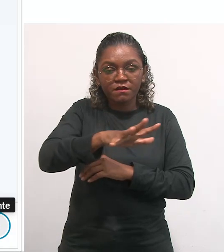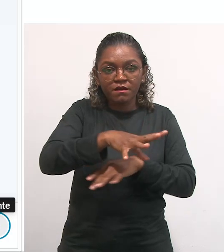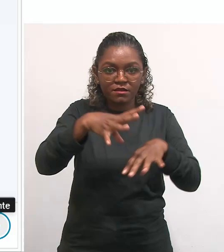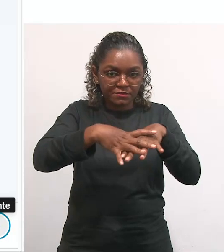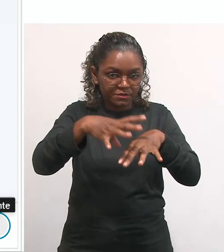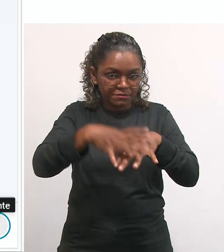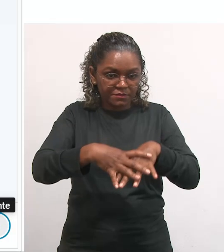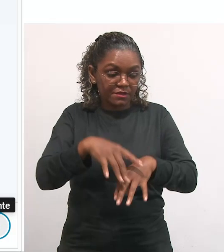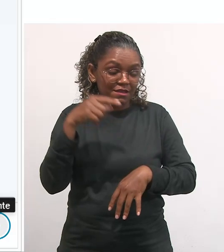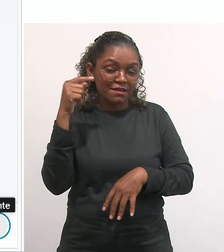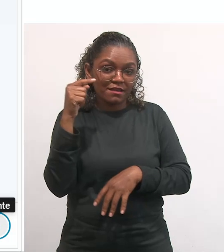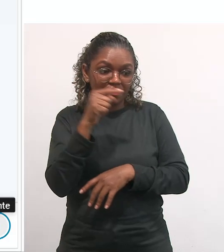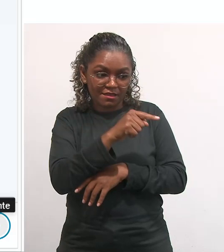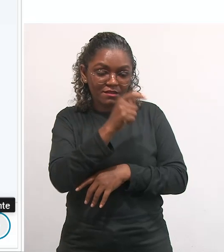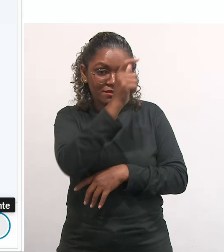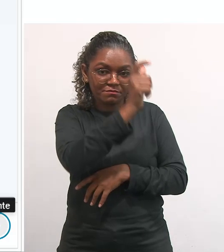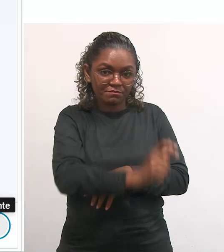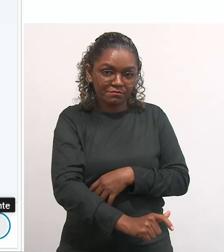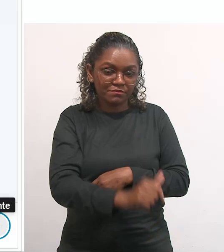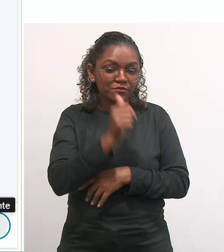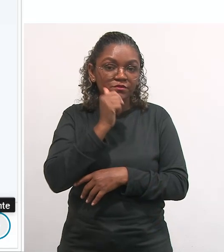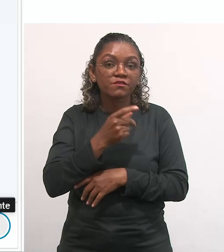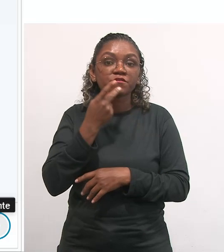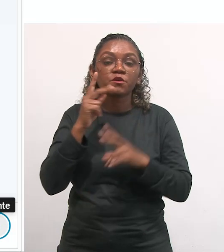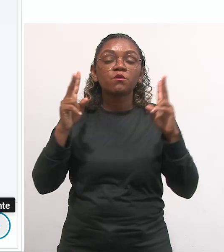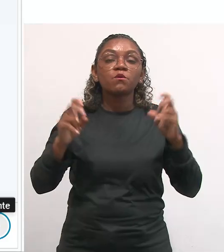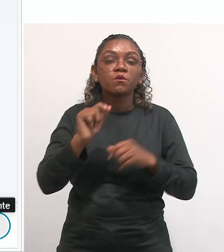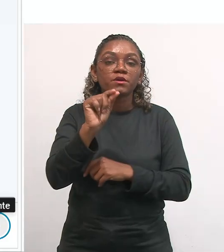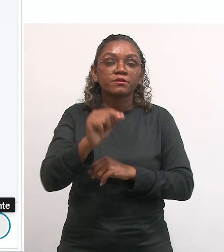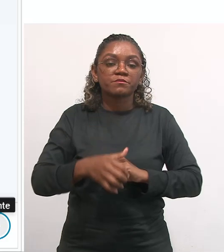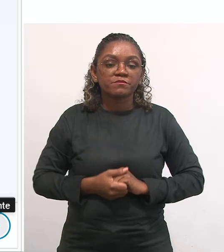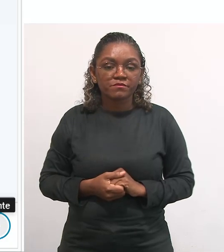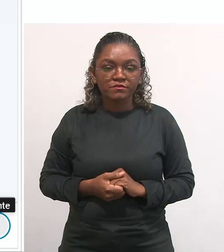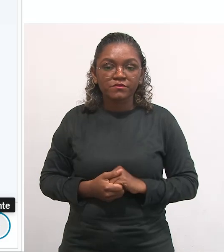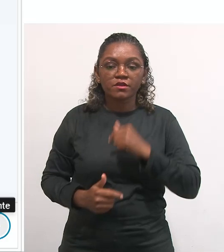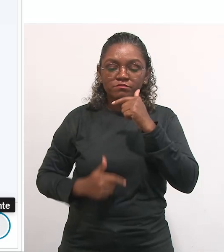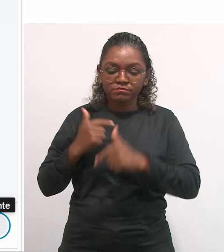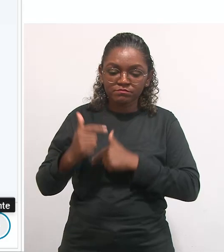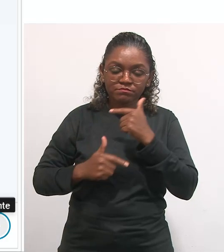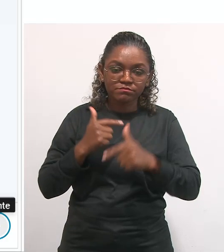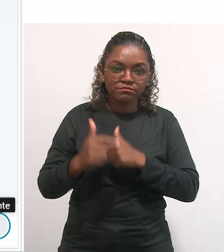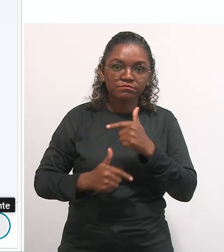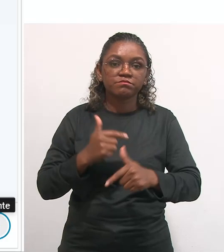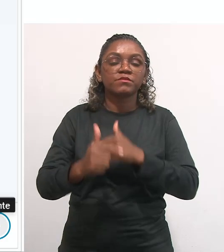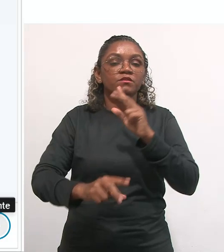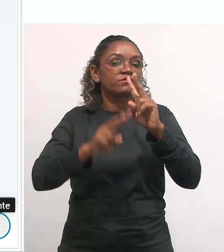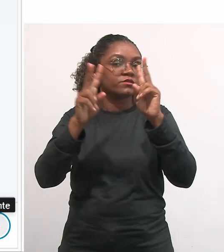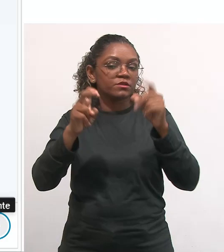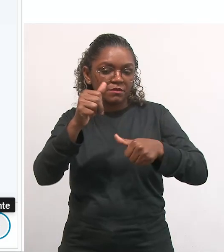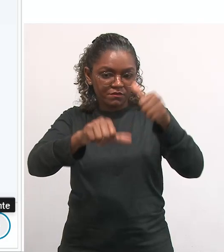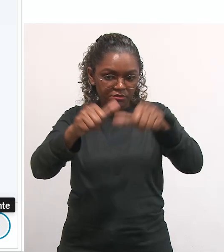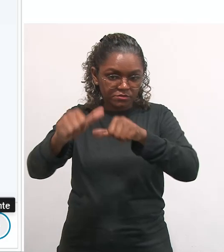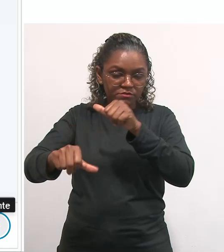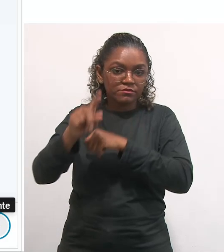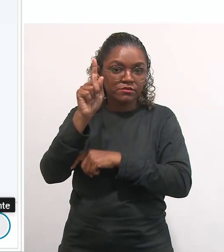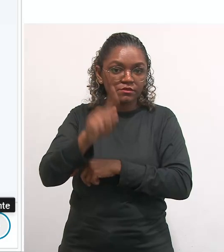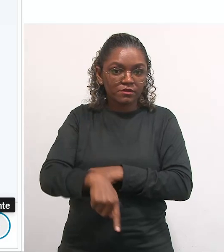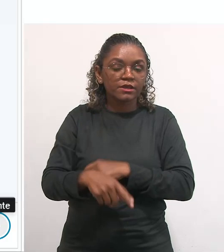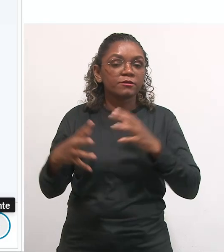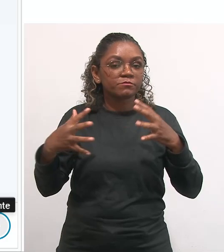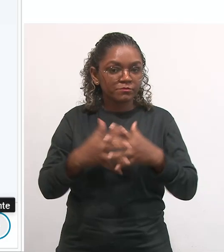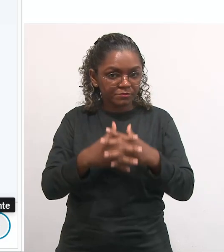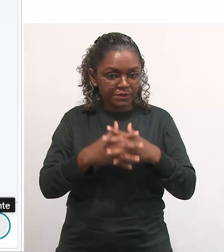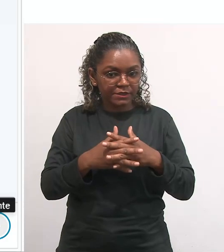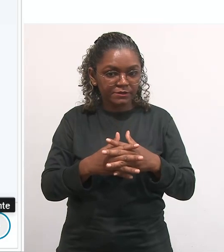principalmente na área da matemática, a avaliação é uma tarefa complexa que não se resume à realização de provas e